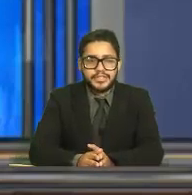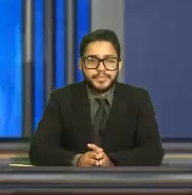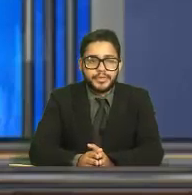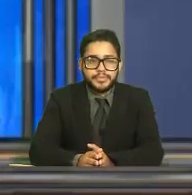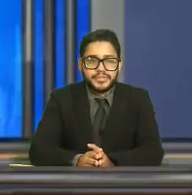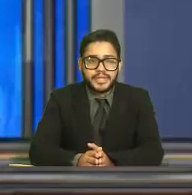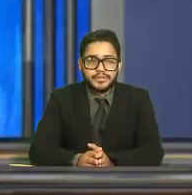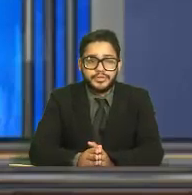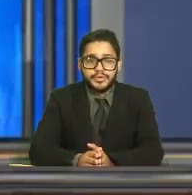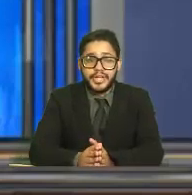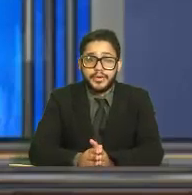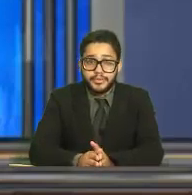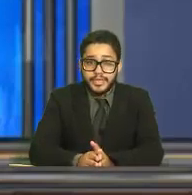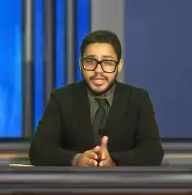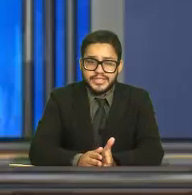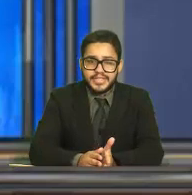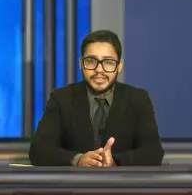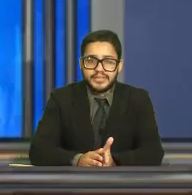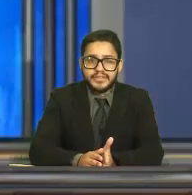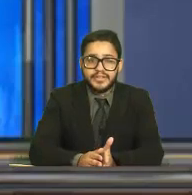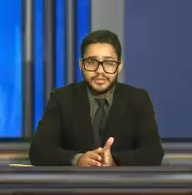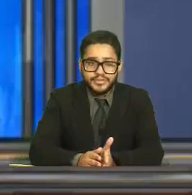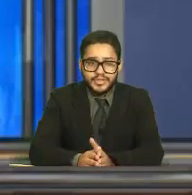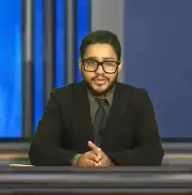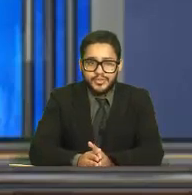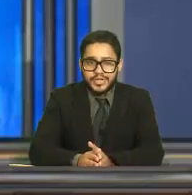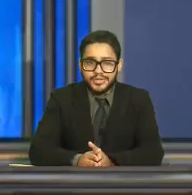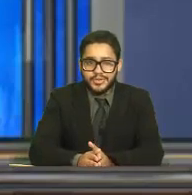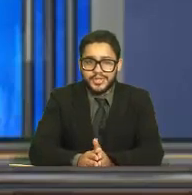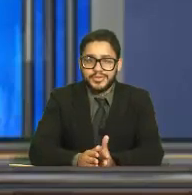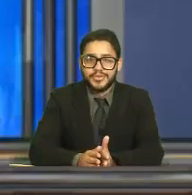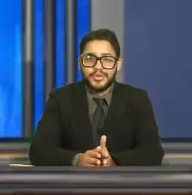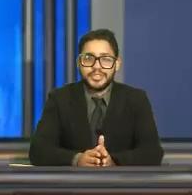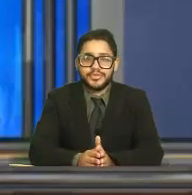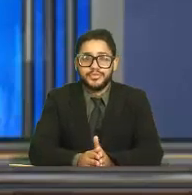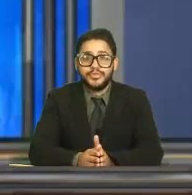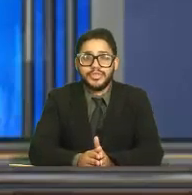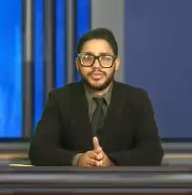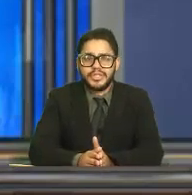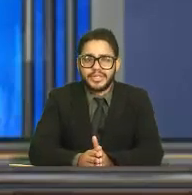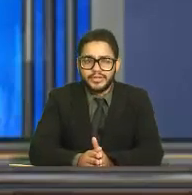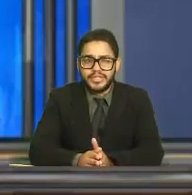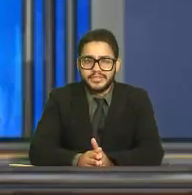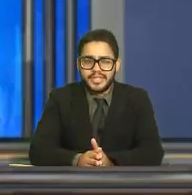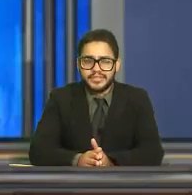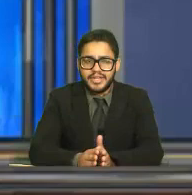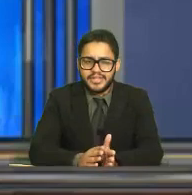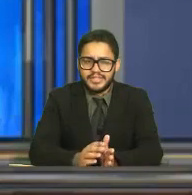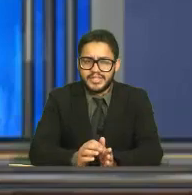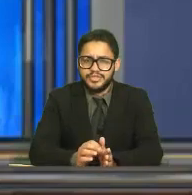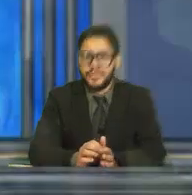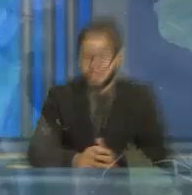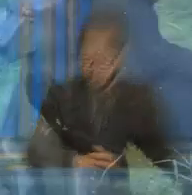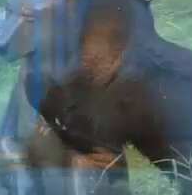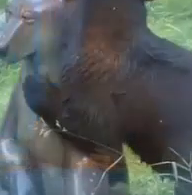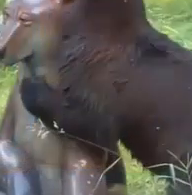registrado pelo aposentado Doug Errol, de 76 anos O morador que colocou a escultura no quintal da residência há